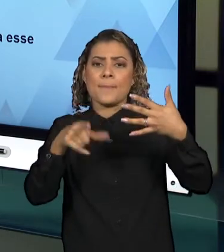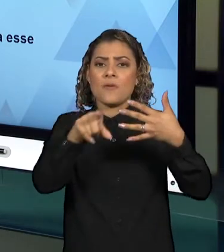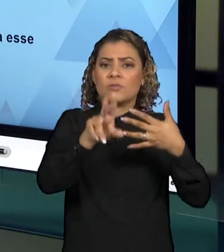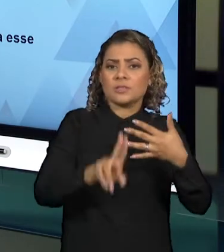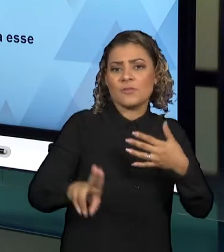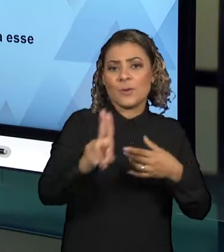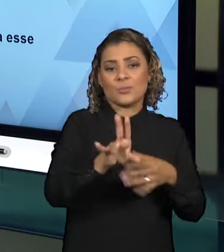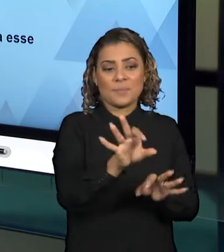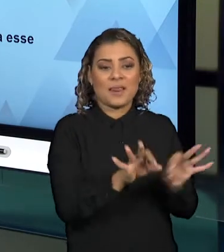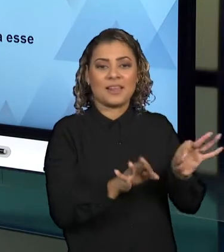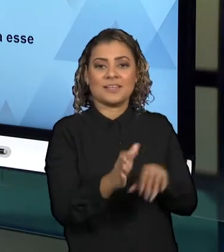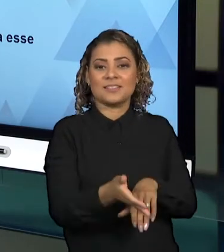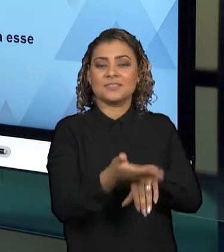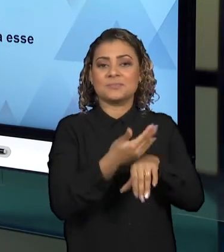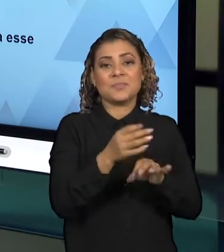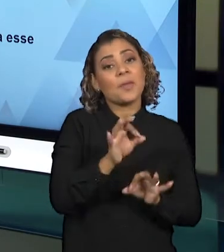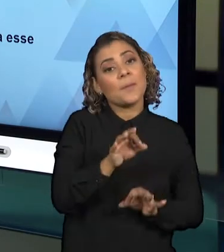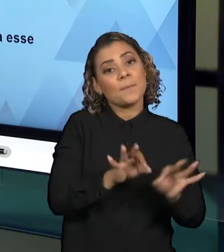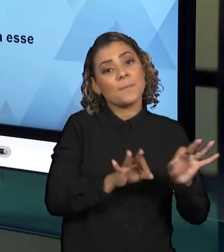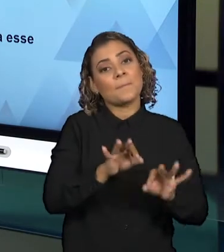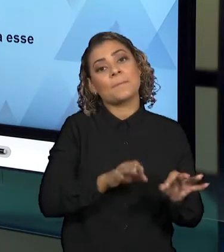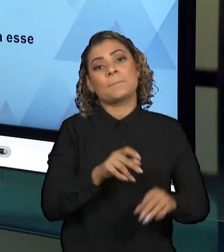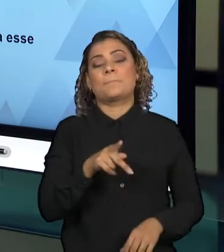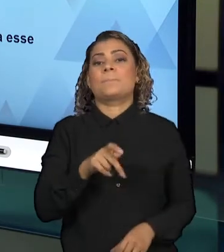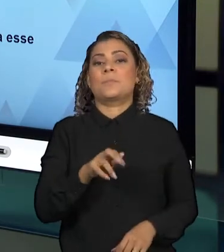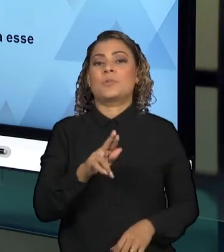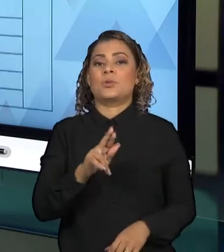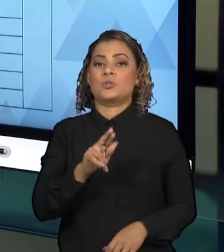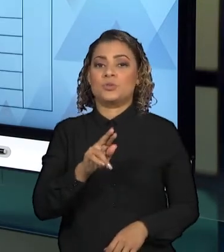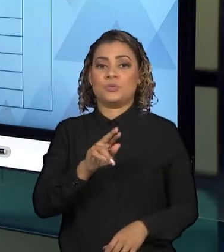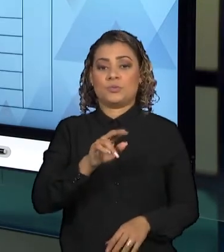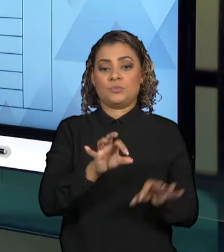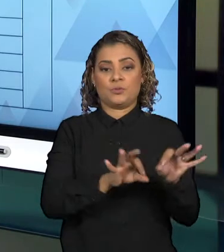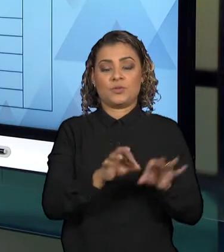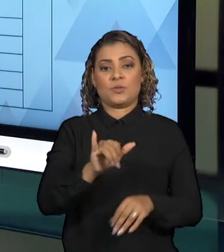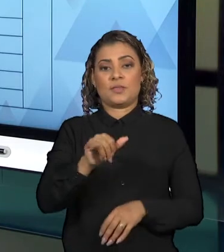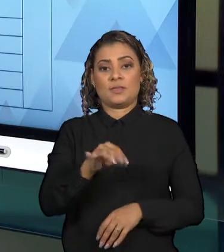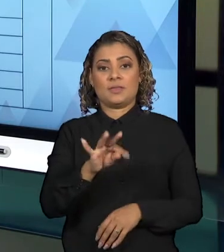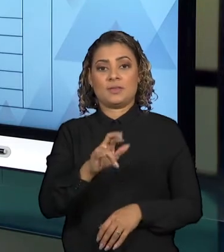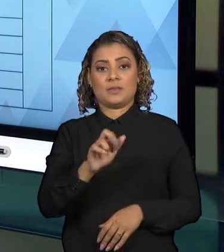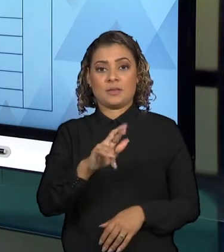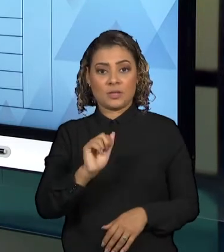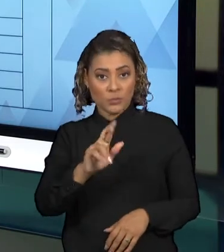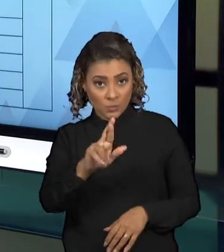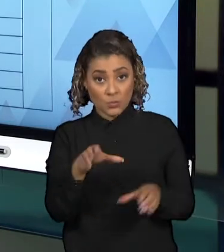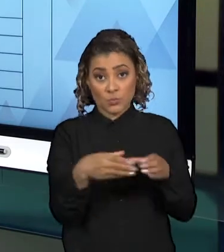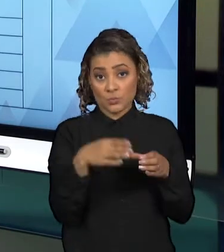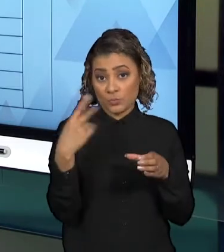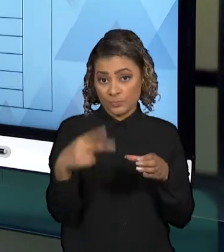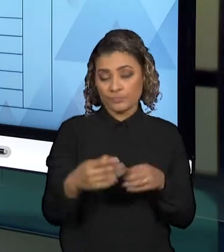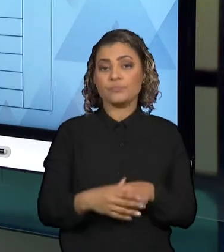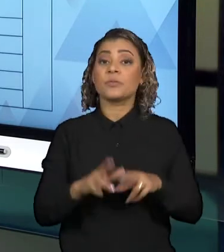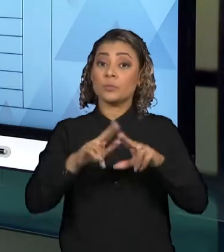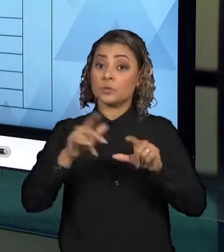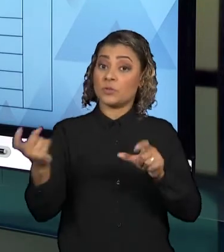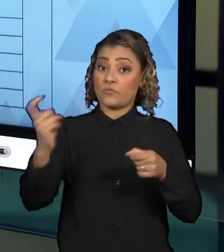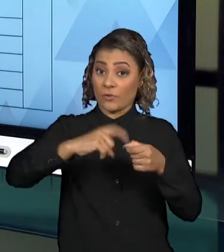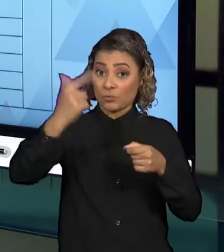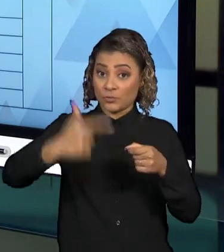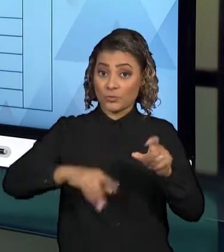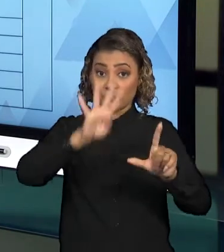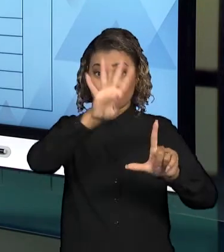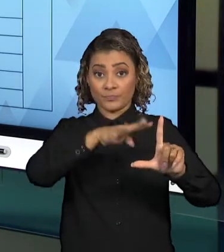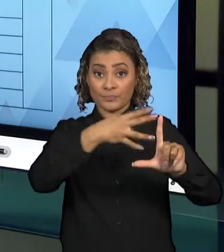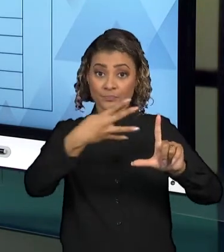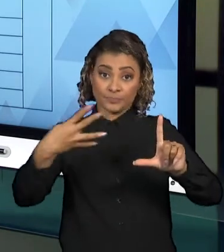para o planejamento do projeto do grupo de vocês? Bom, novamente eu retomo essa tabela, porque